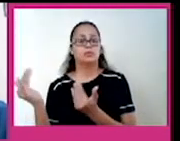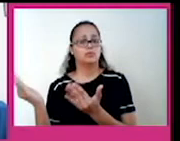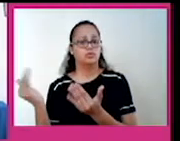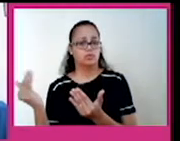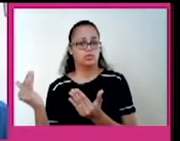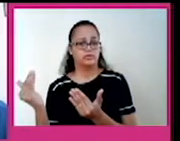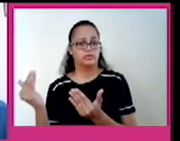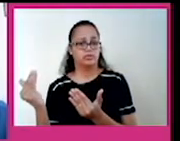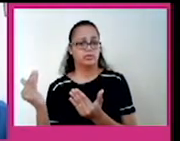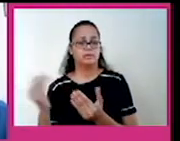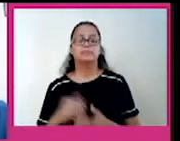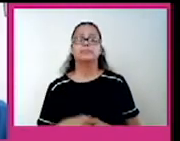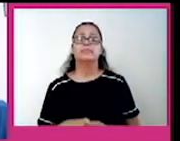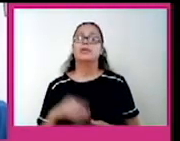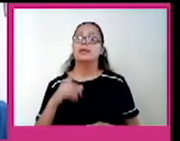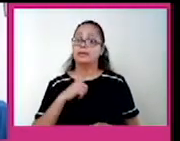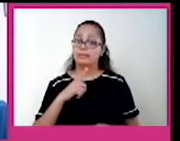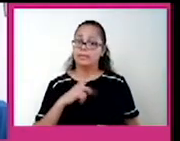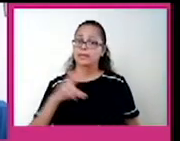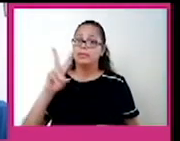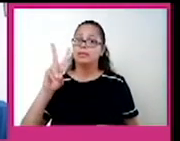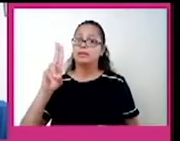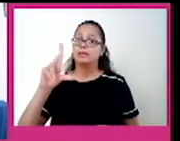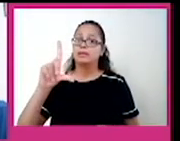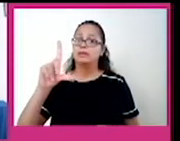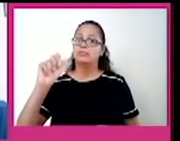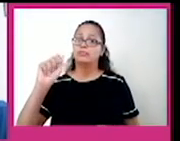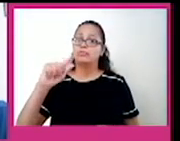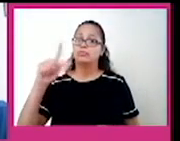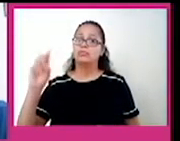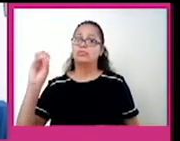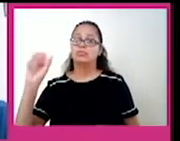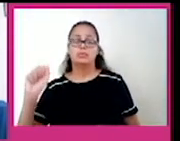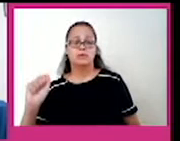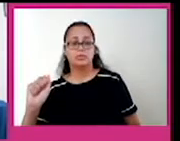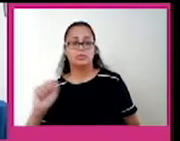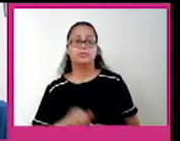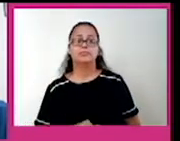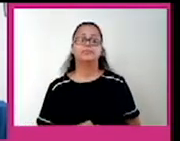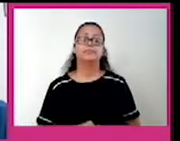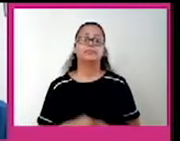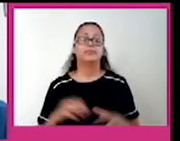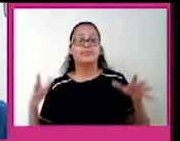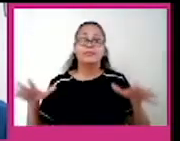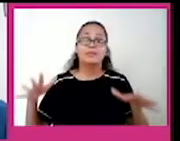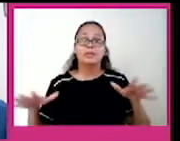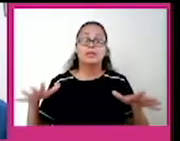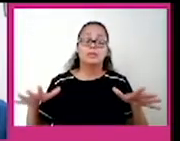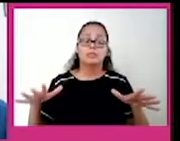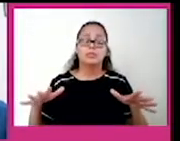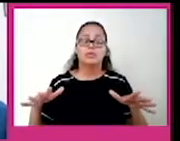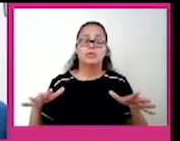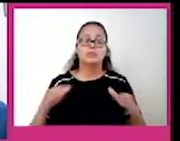informação. Existem vulcões ativos e zonas sujeitas a numerosos e intensos terremotos, que é nessa porção aqui, nessas